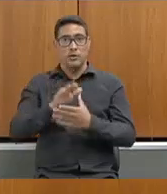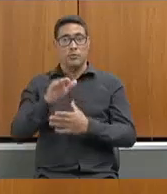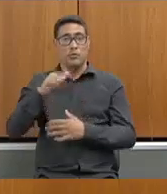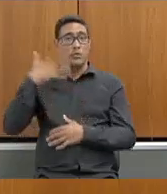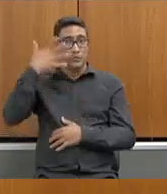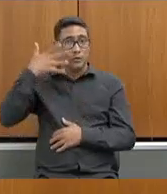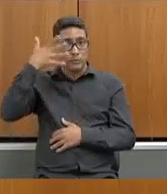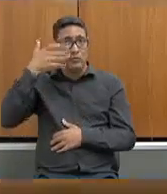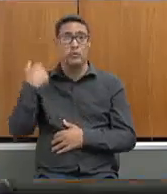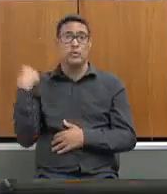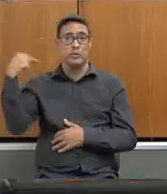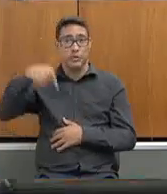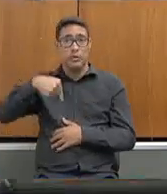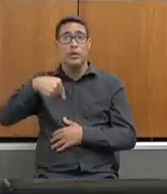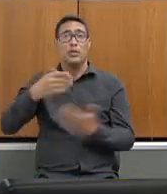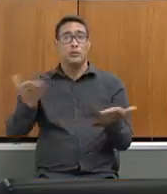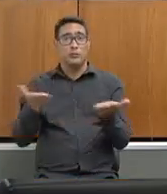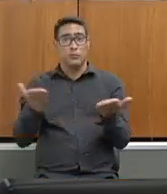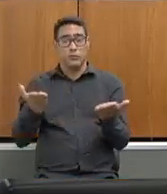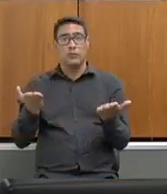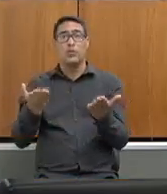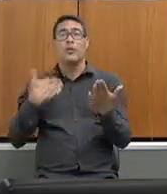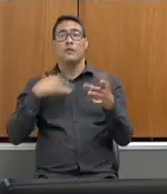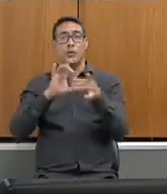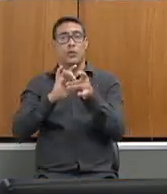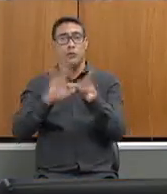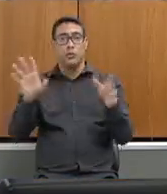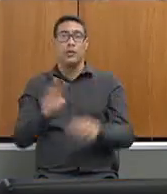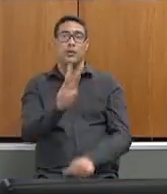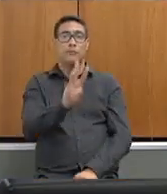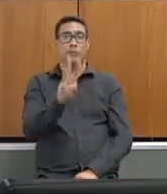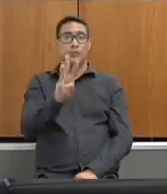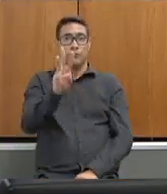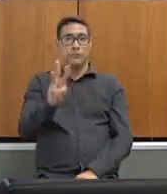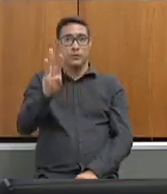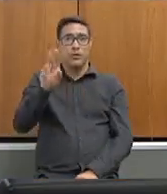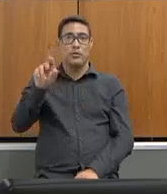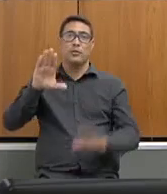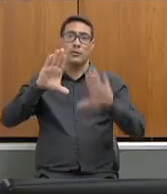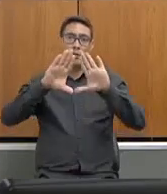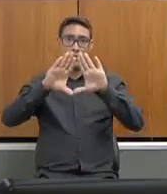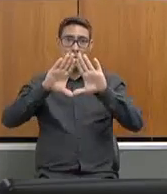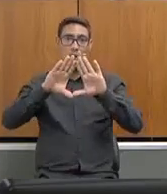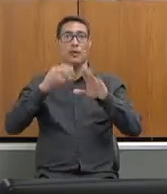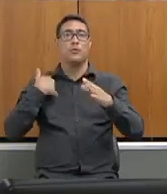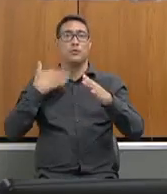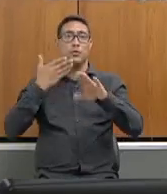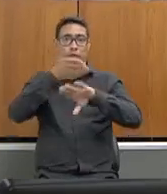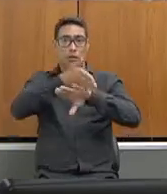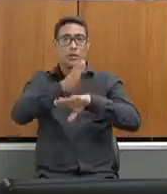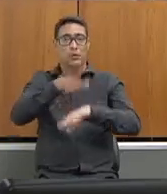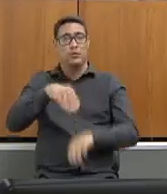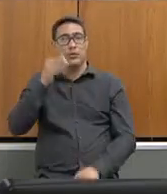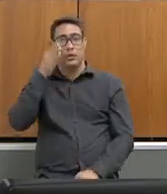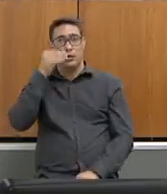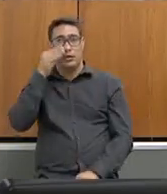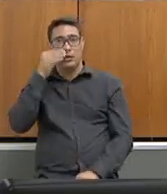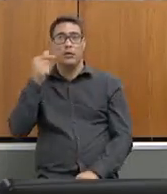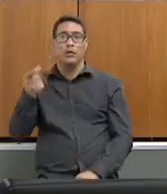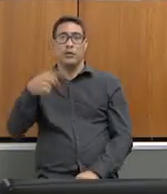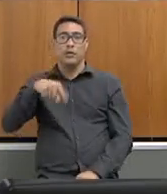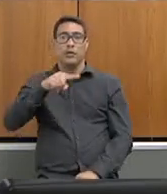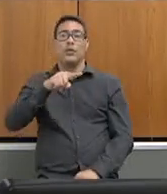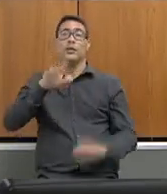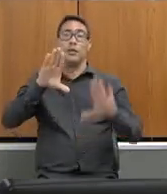exposições que estão trazidas aqui na Assembleia ficam disponíveis no site da Assembleia, só consultarmos aí a esta audiência do Assembleia